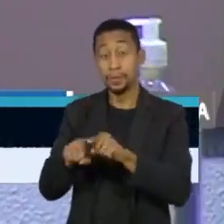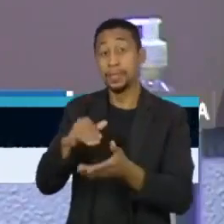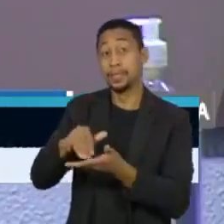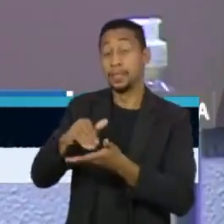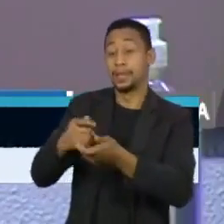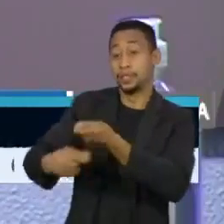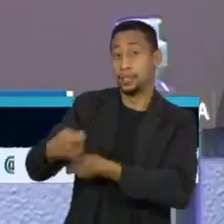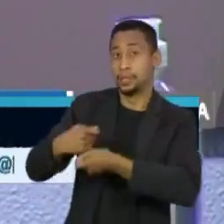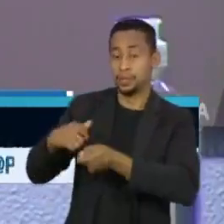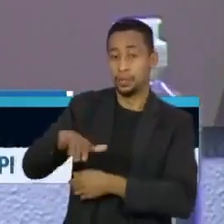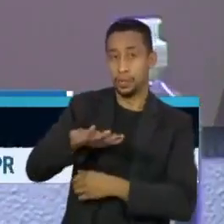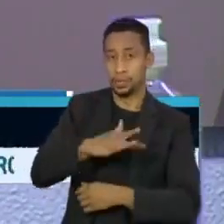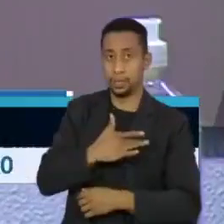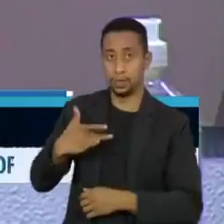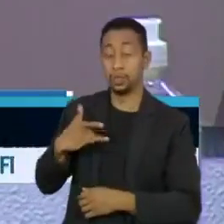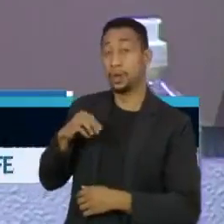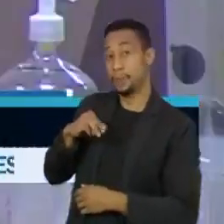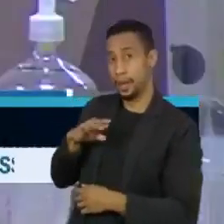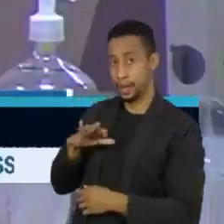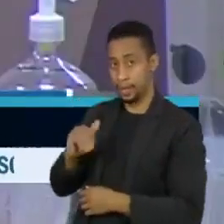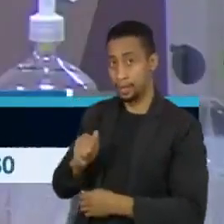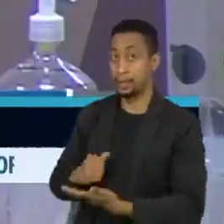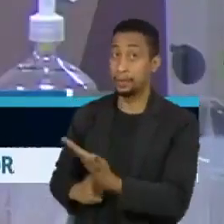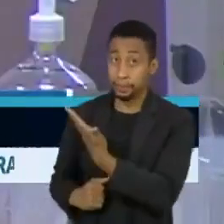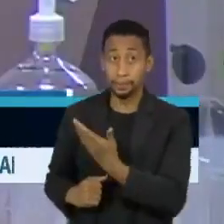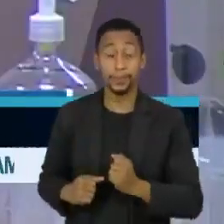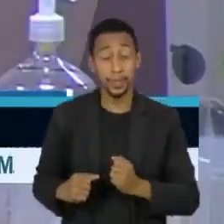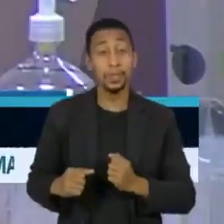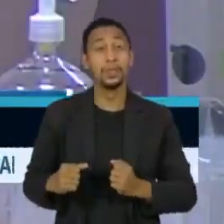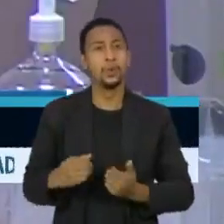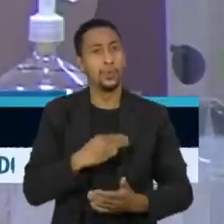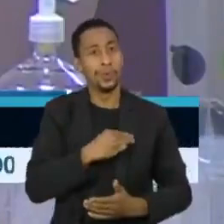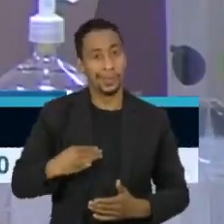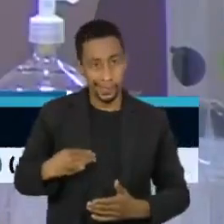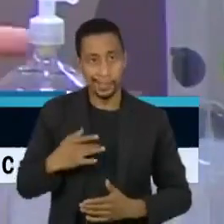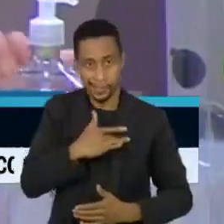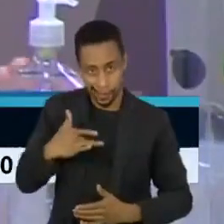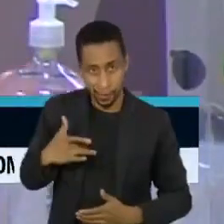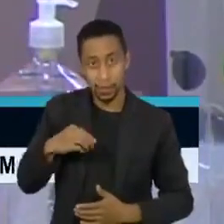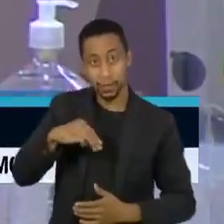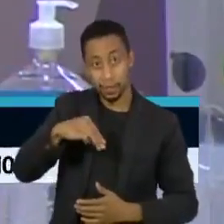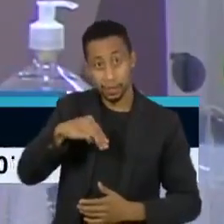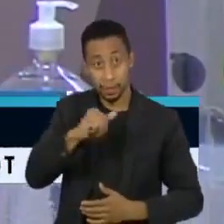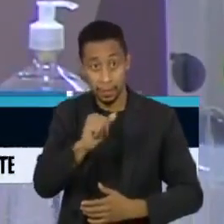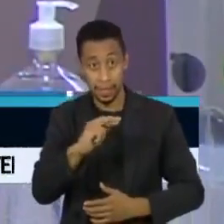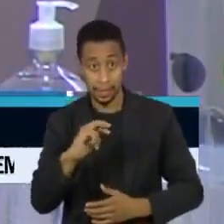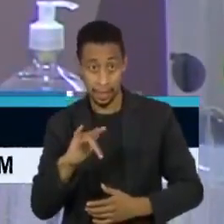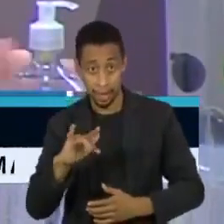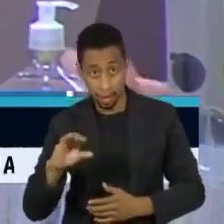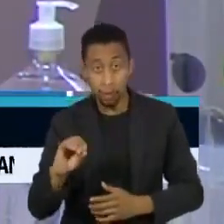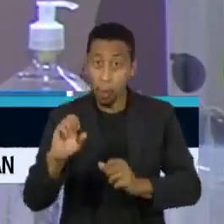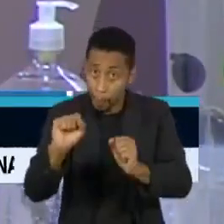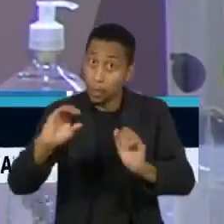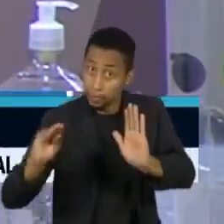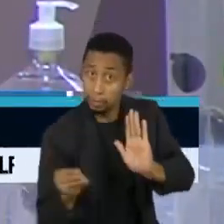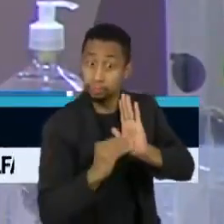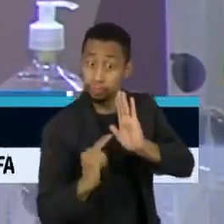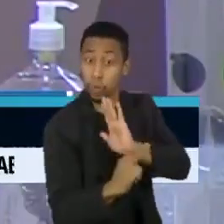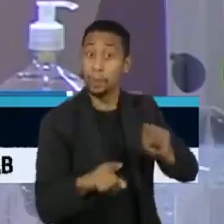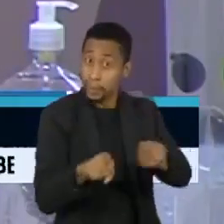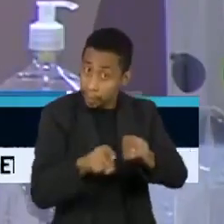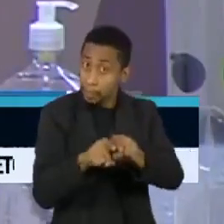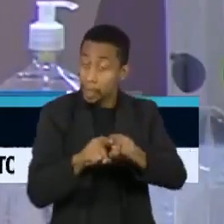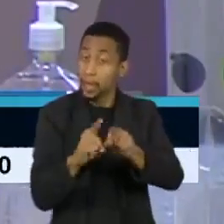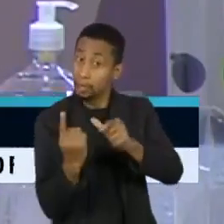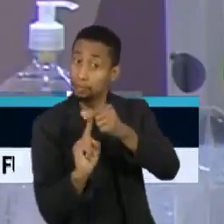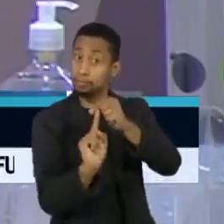Gestão do Trabalho da Saúde, Mayra Pinheiro. O ministro da Saúde, Marcelo Queiroga, também pode entrar nessa lista, mas a inclusão